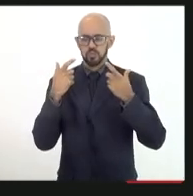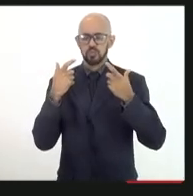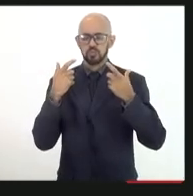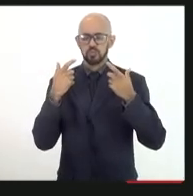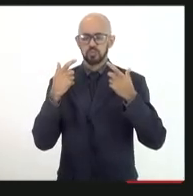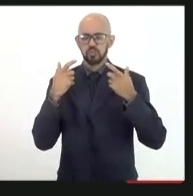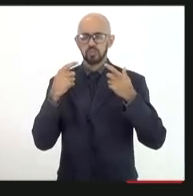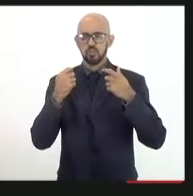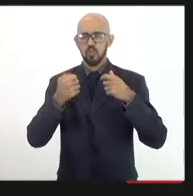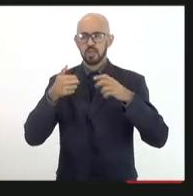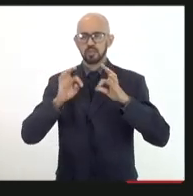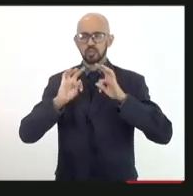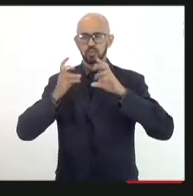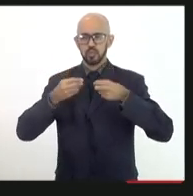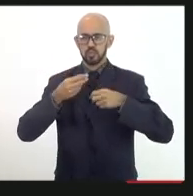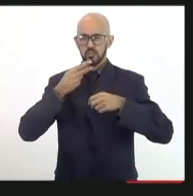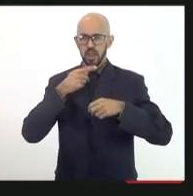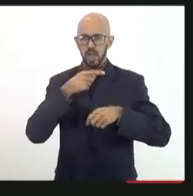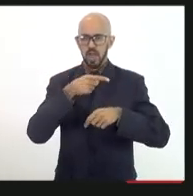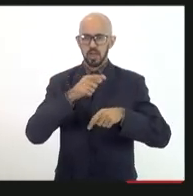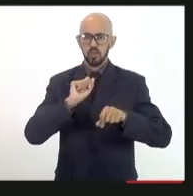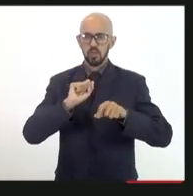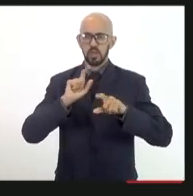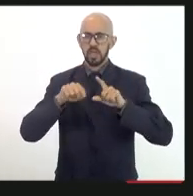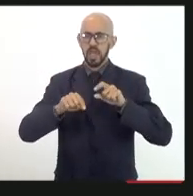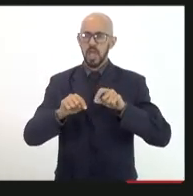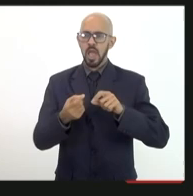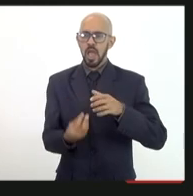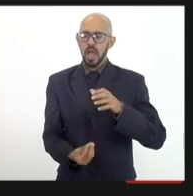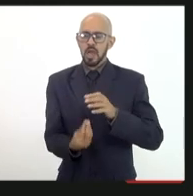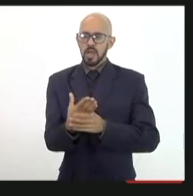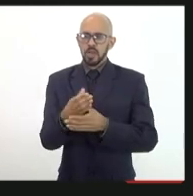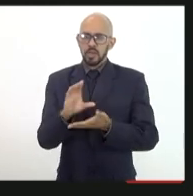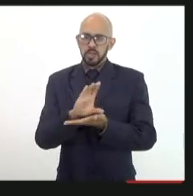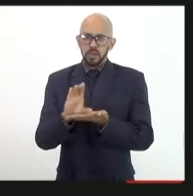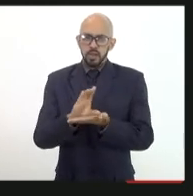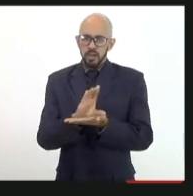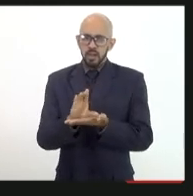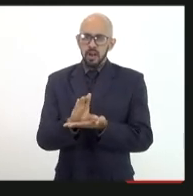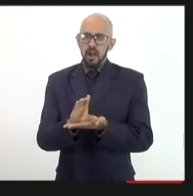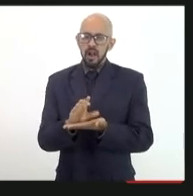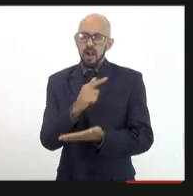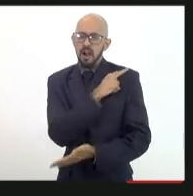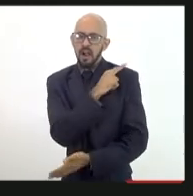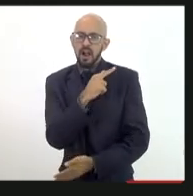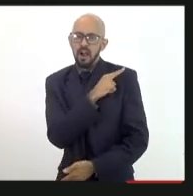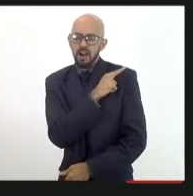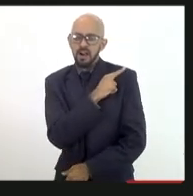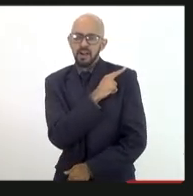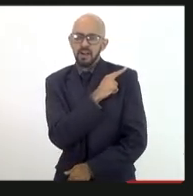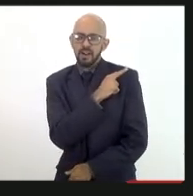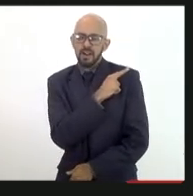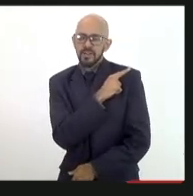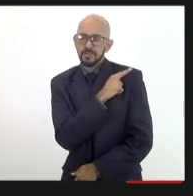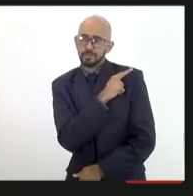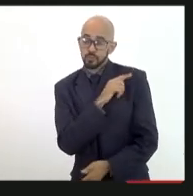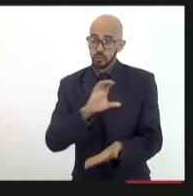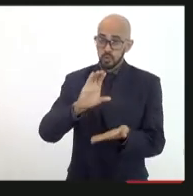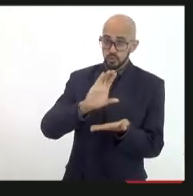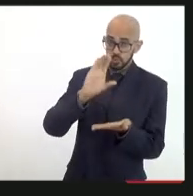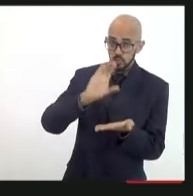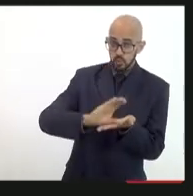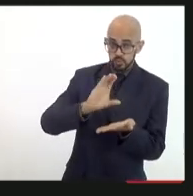quase todos fizeram menção a composição do conselho gestor e ao fazer uma leitura mais